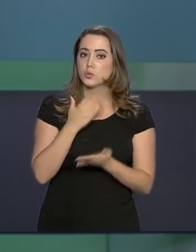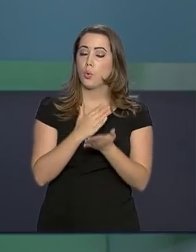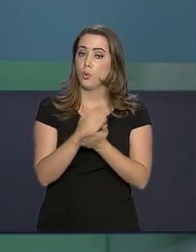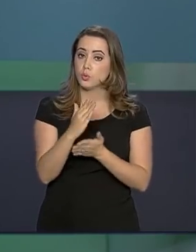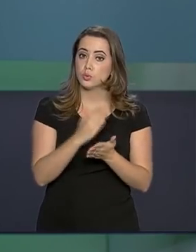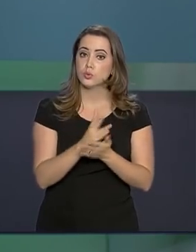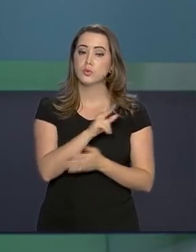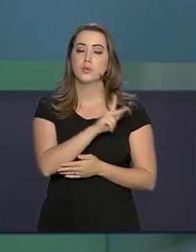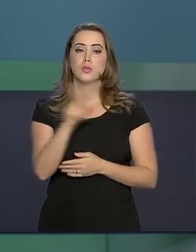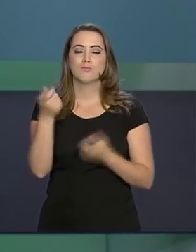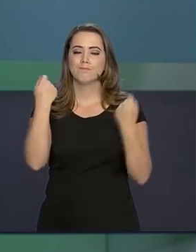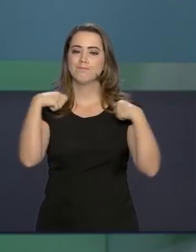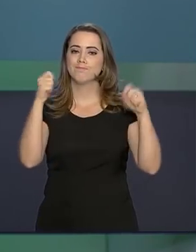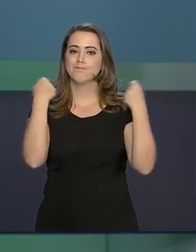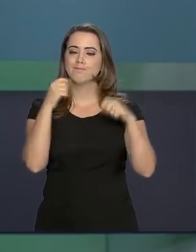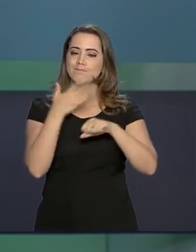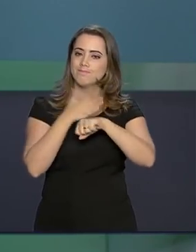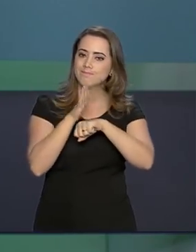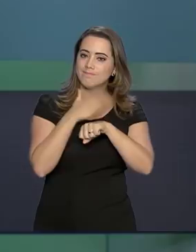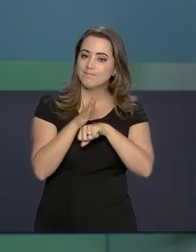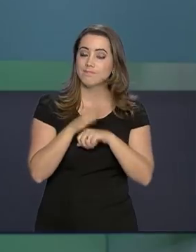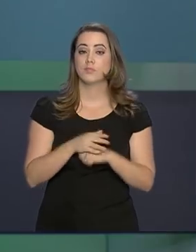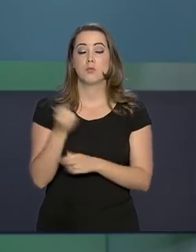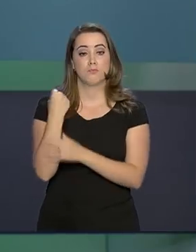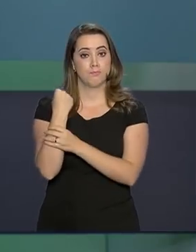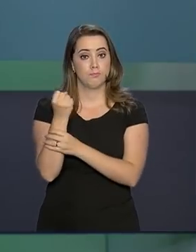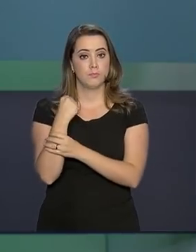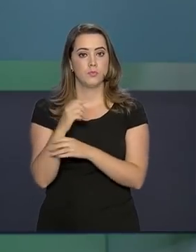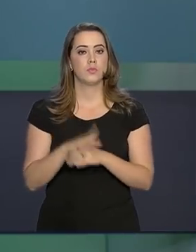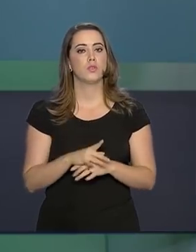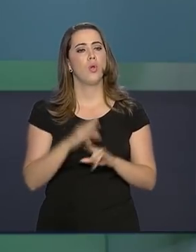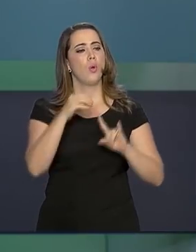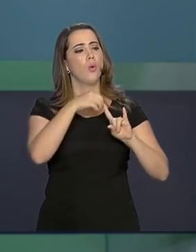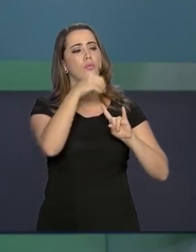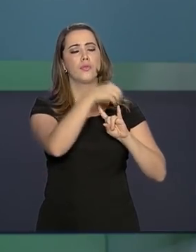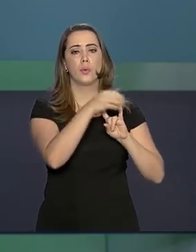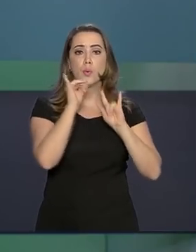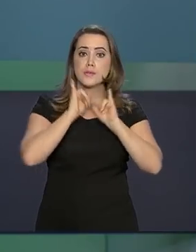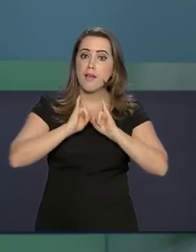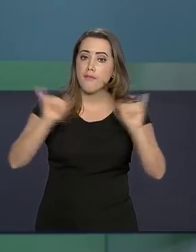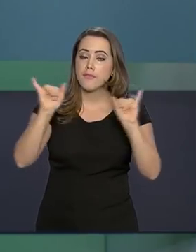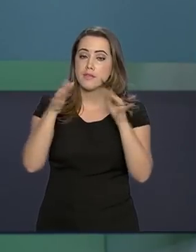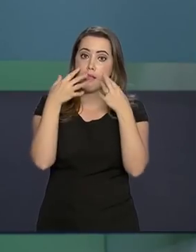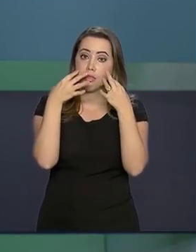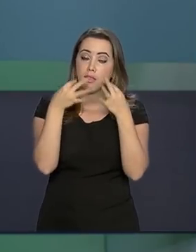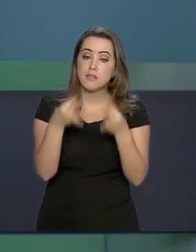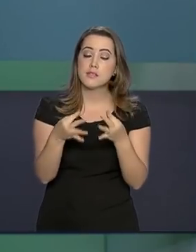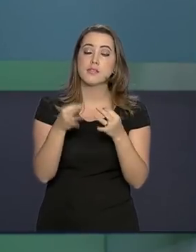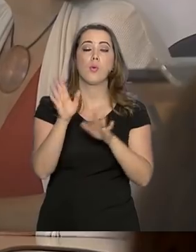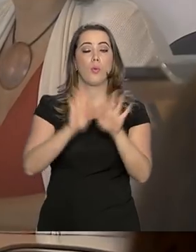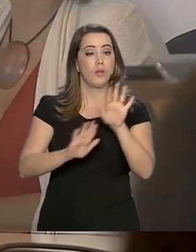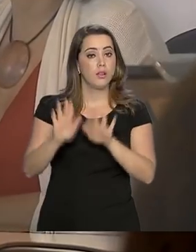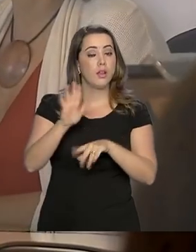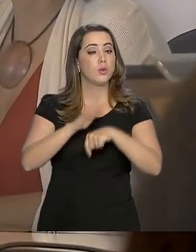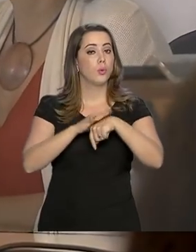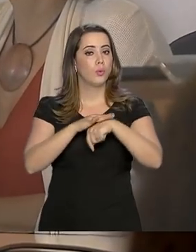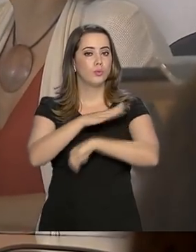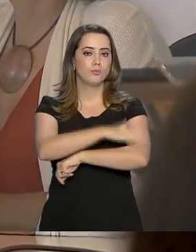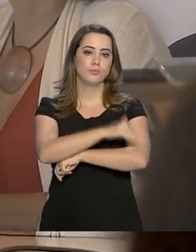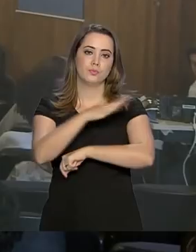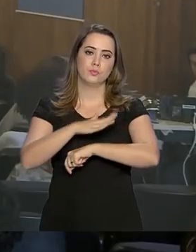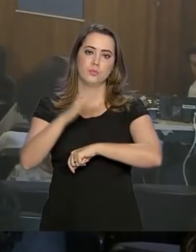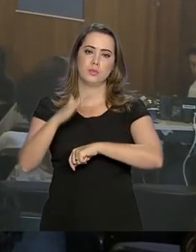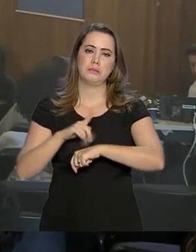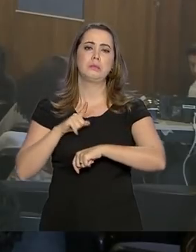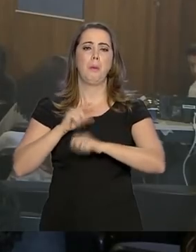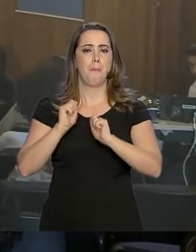realiza exercícios de fisioterapia. Fiocruz faz alerta sobre surto de doenças em Brumadinho, Minas Gerais. No radar das equipes